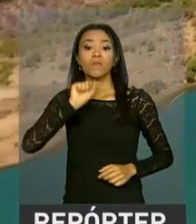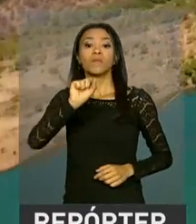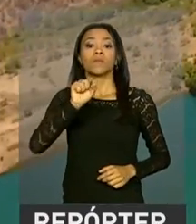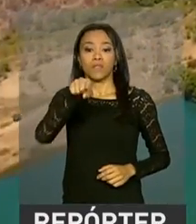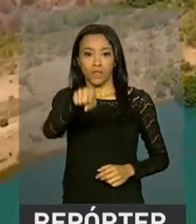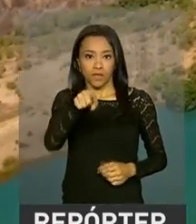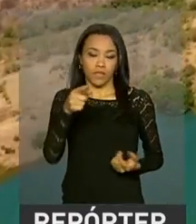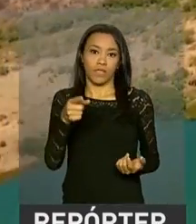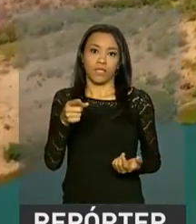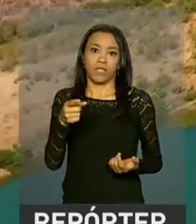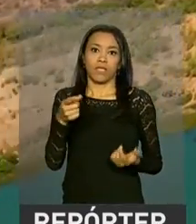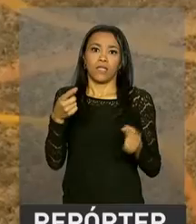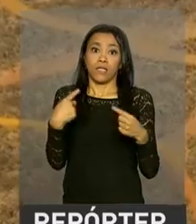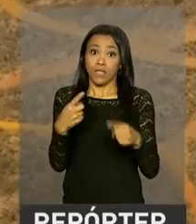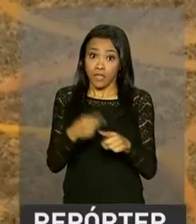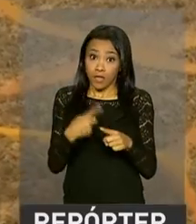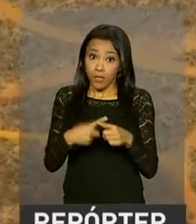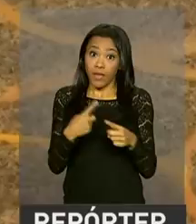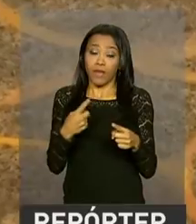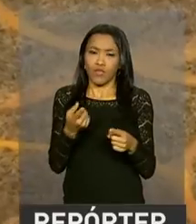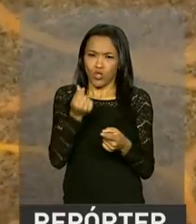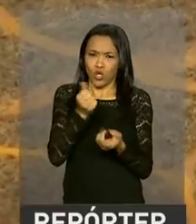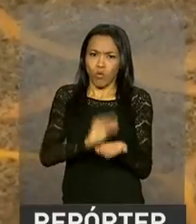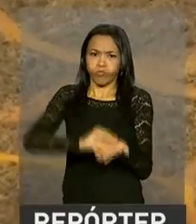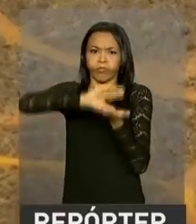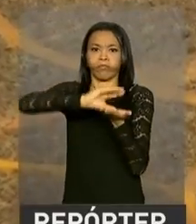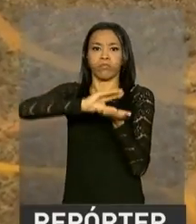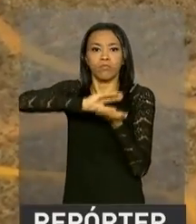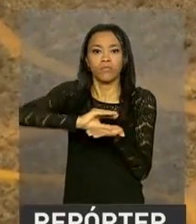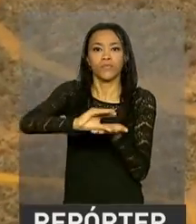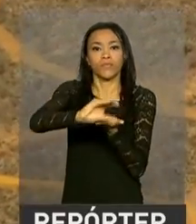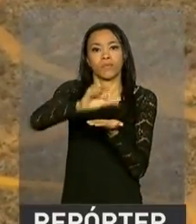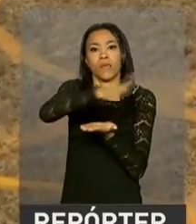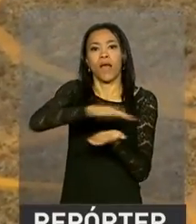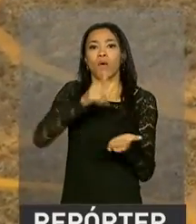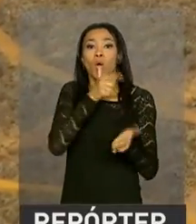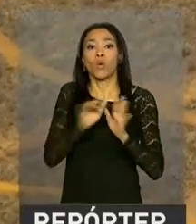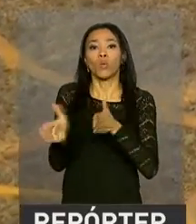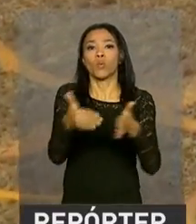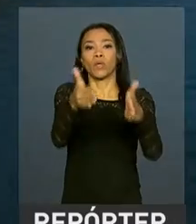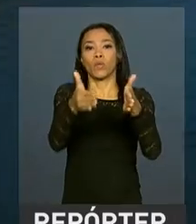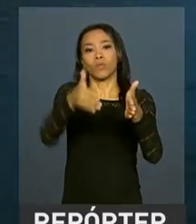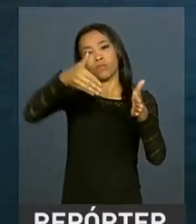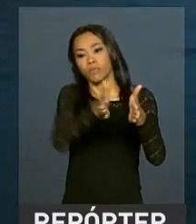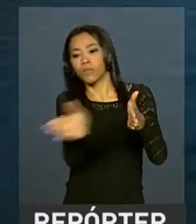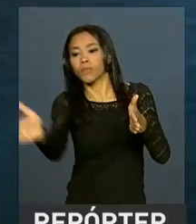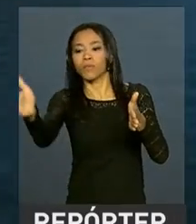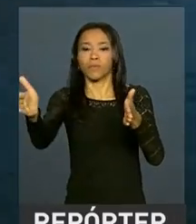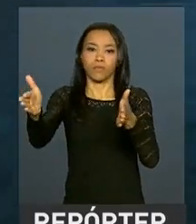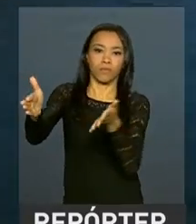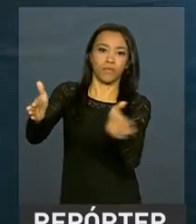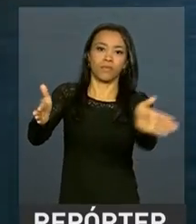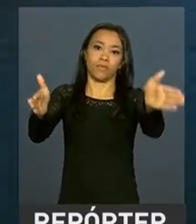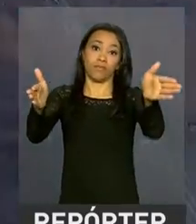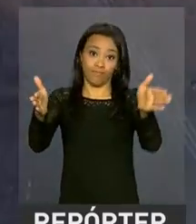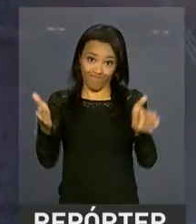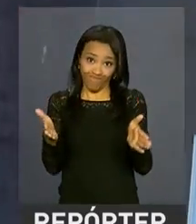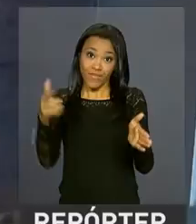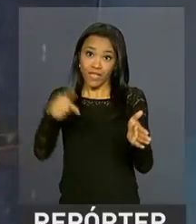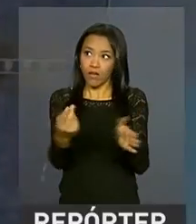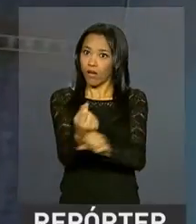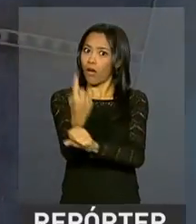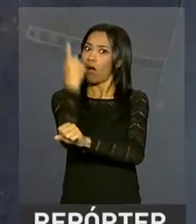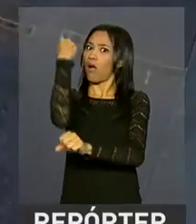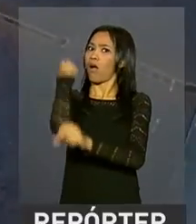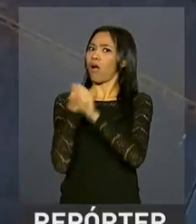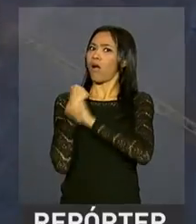e alongamos bastante até as vermas destinadas à transposição do Rio São Francisco. Uma obra que, na verdade, começou há muitos